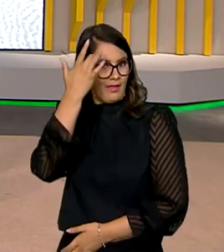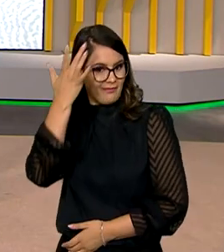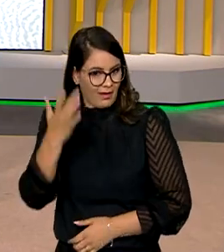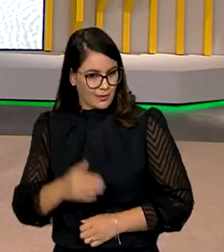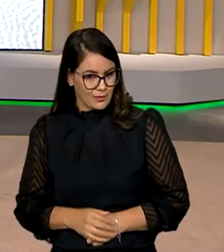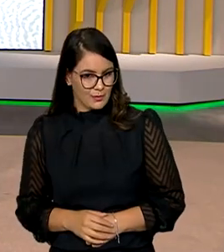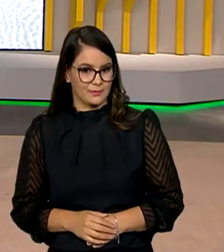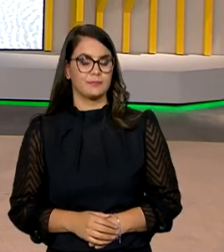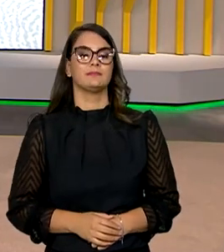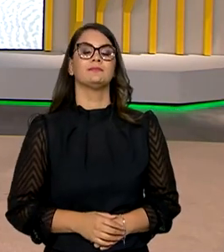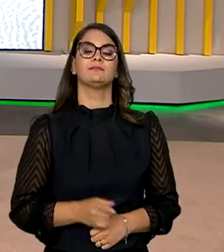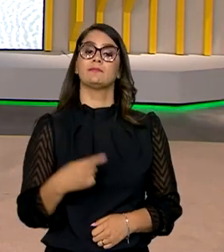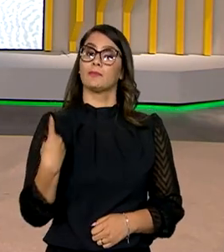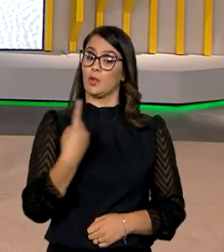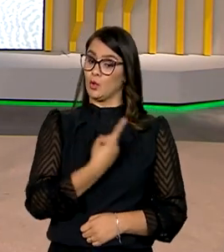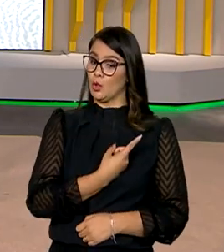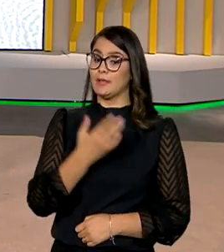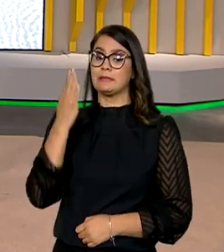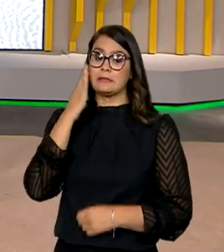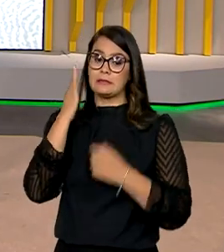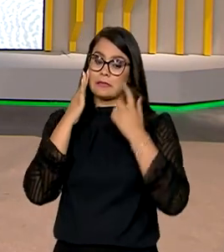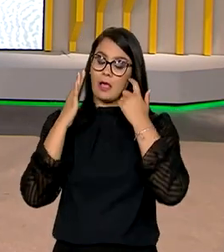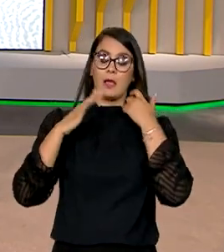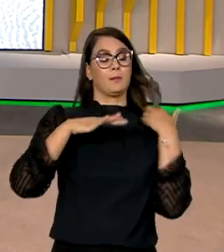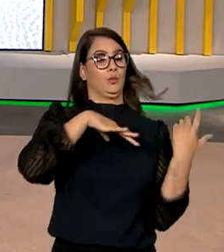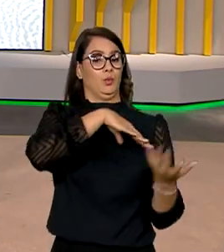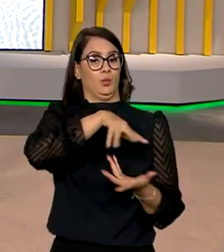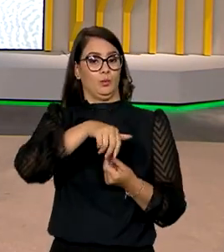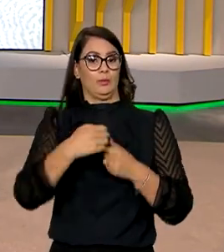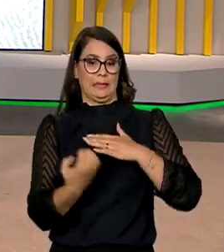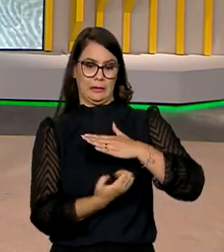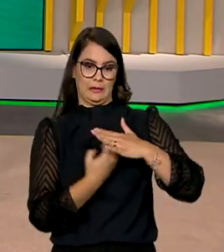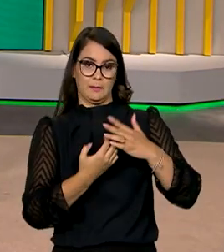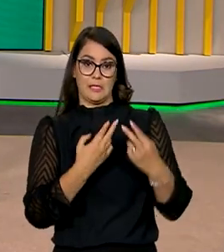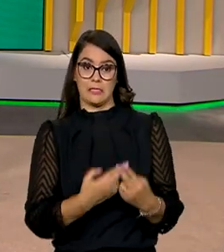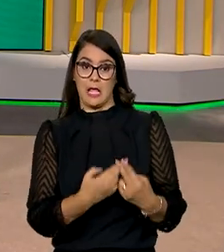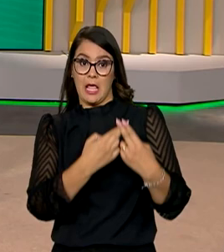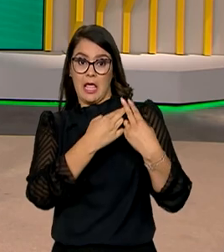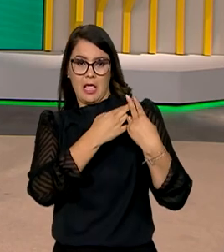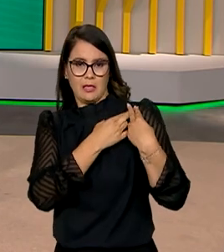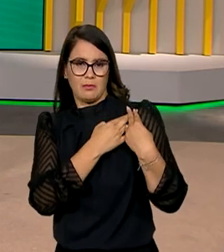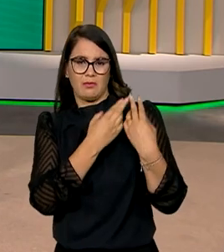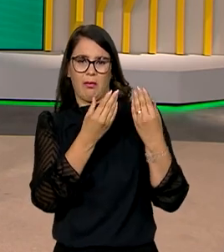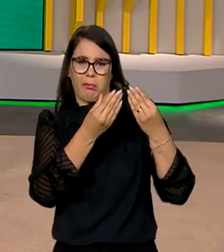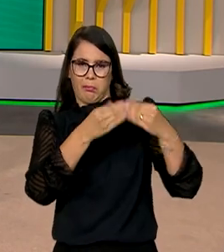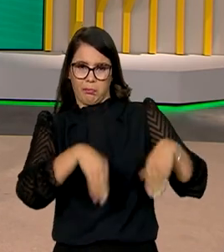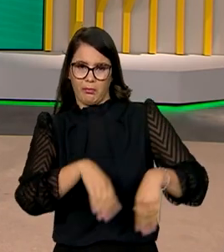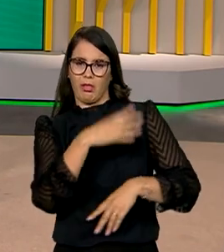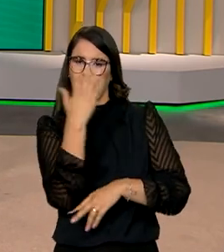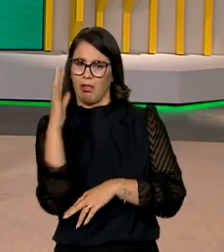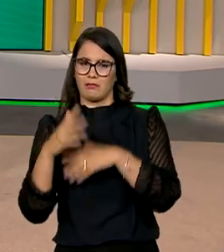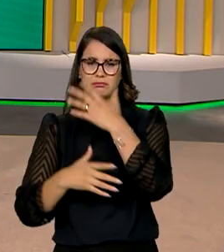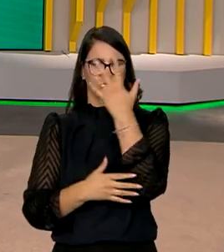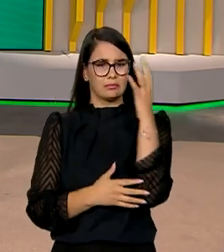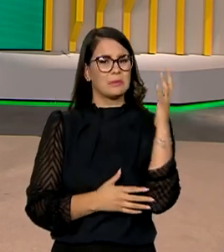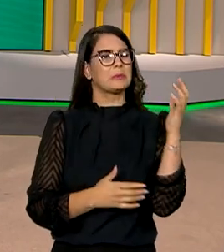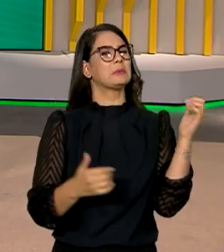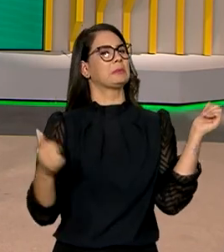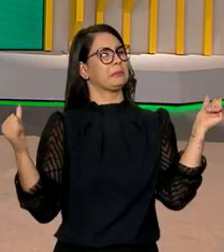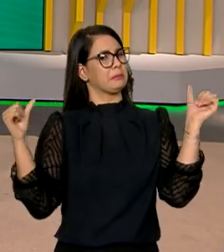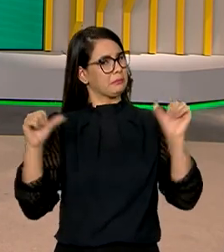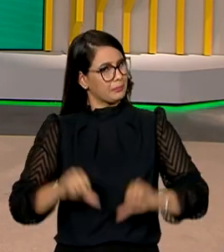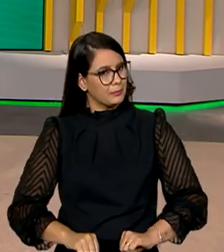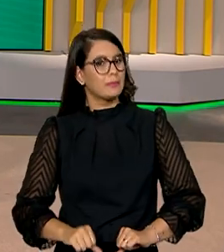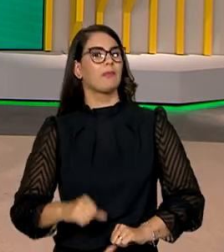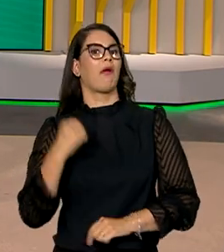A gente sabe, Ana, que pelo mundo todo, empresas são responsáveis, muitas vezes, por desastres naturais e acidentes de grandes proporções,